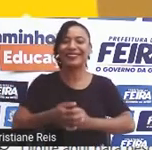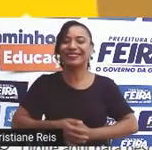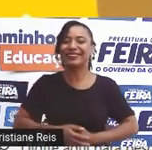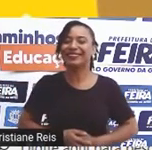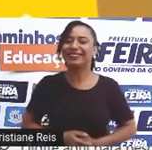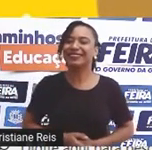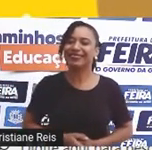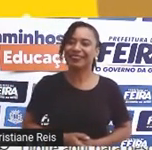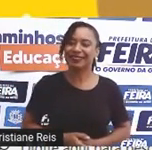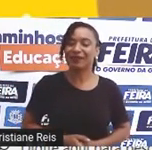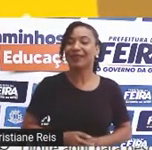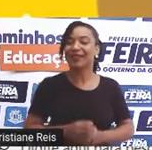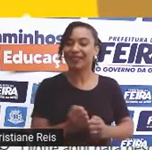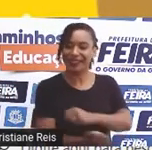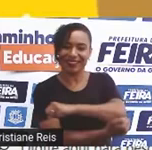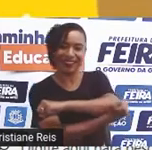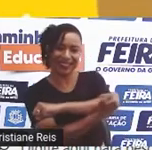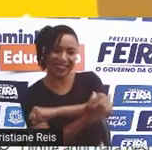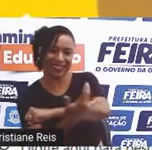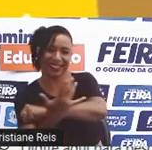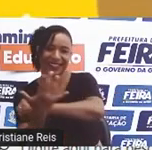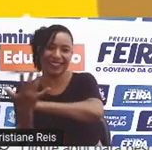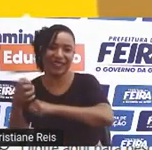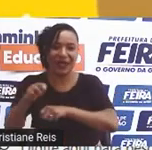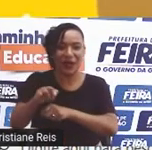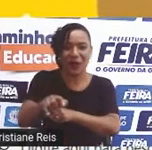Cozinhar. Regar as plantas.